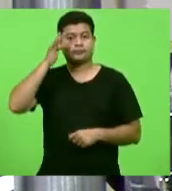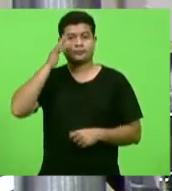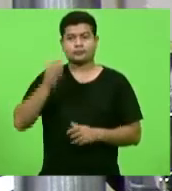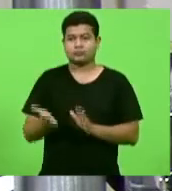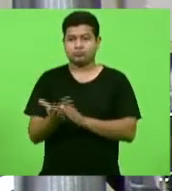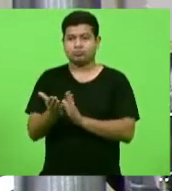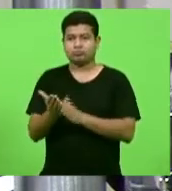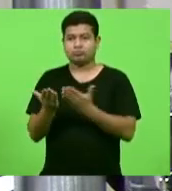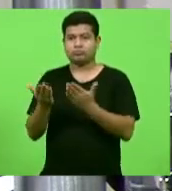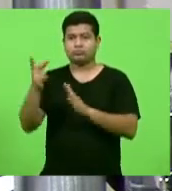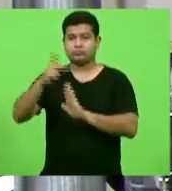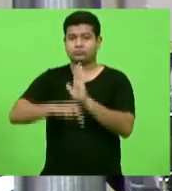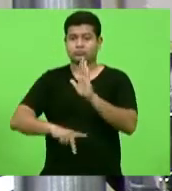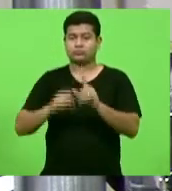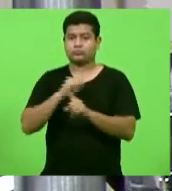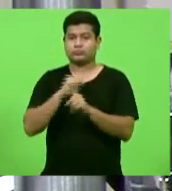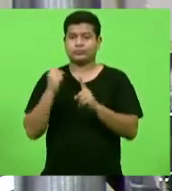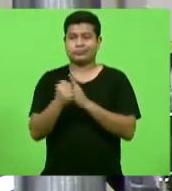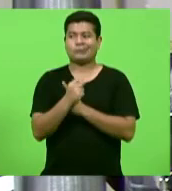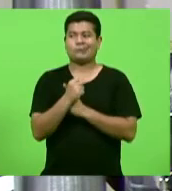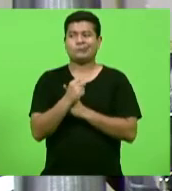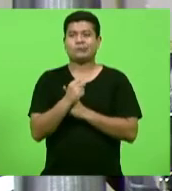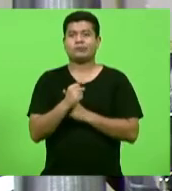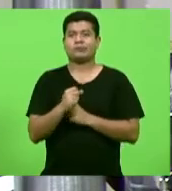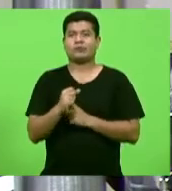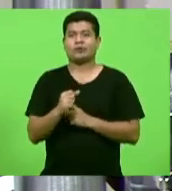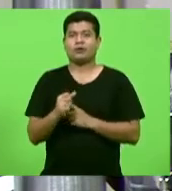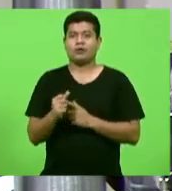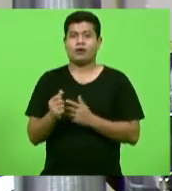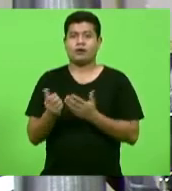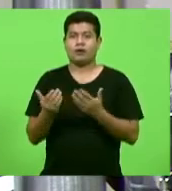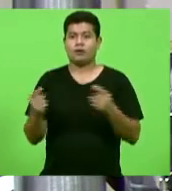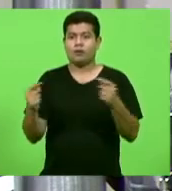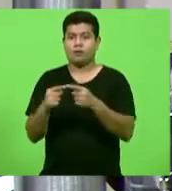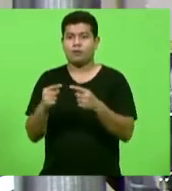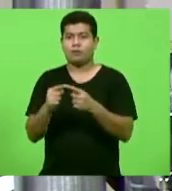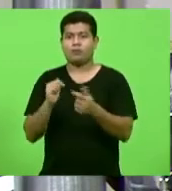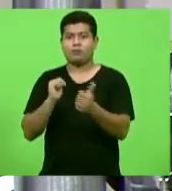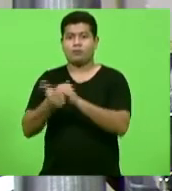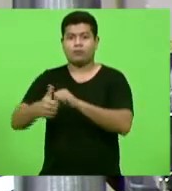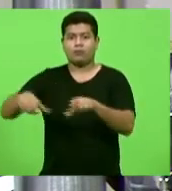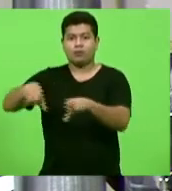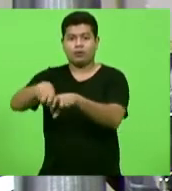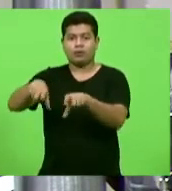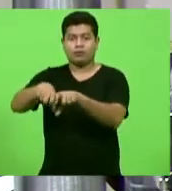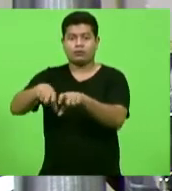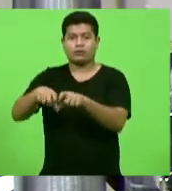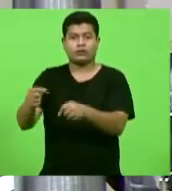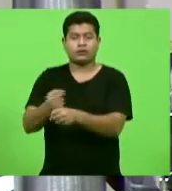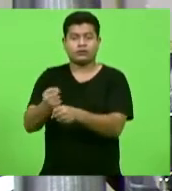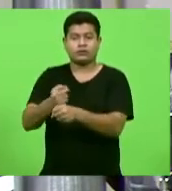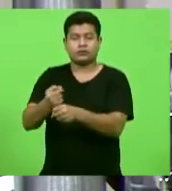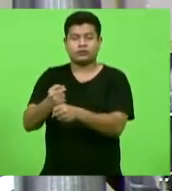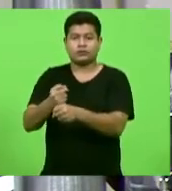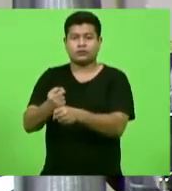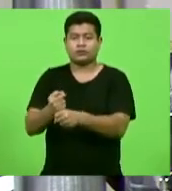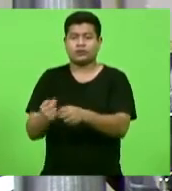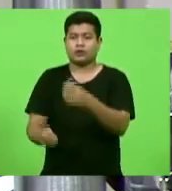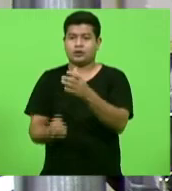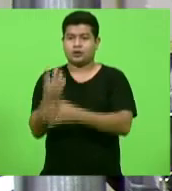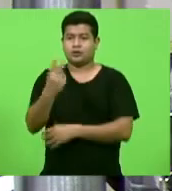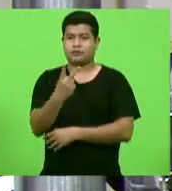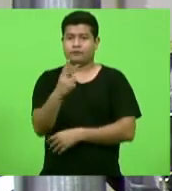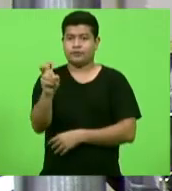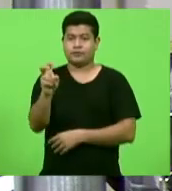aplauso ao projeto social Anjos do Futsal, pela passagem dos seus 20 anos de implantação.